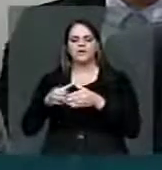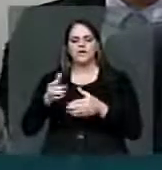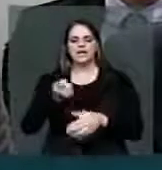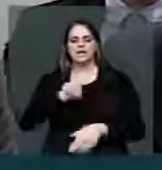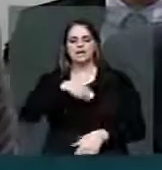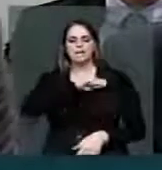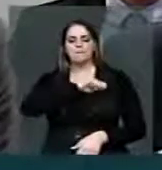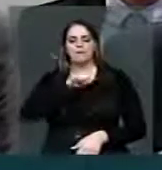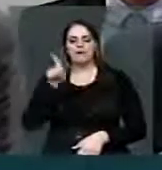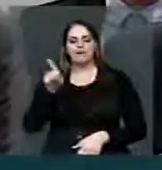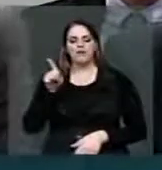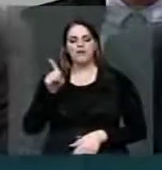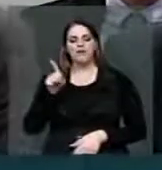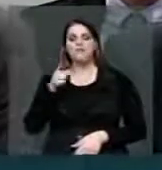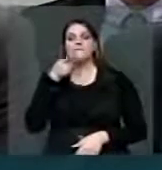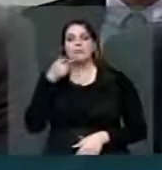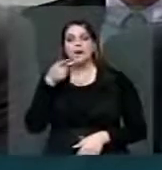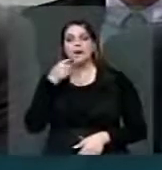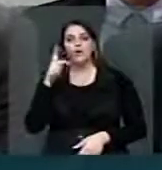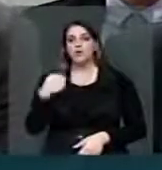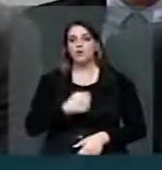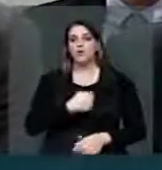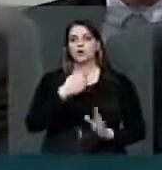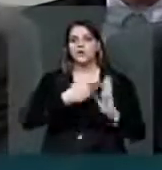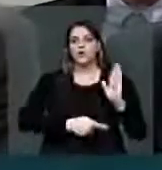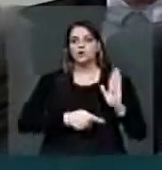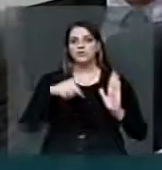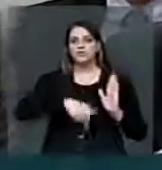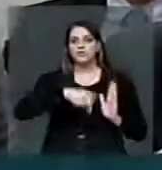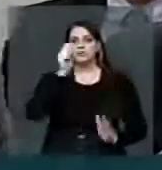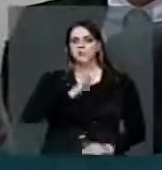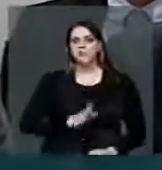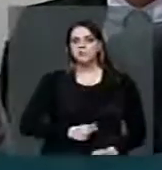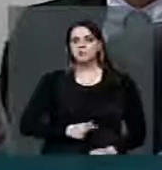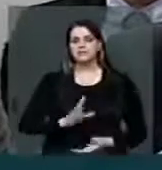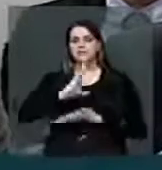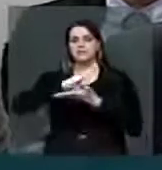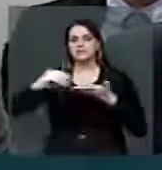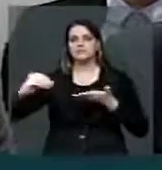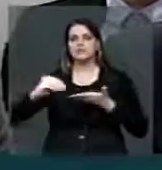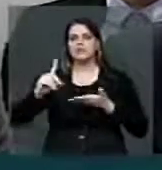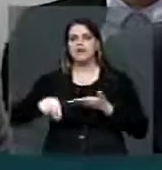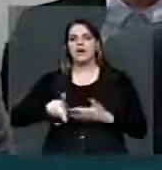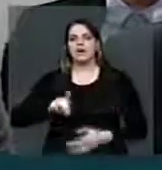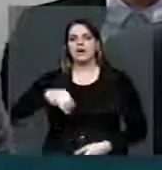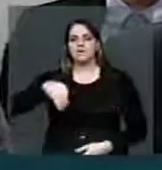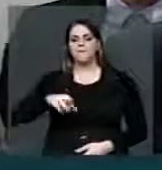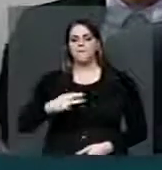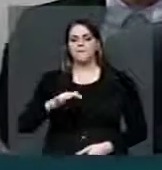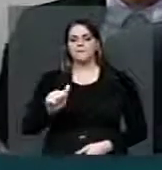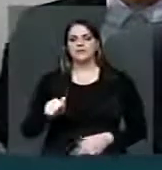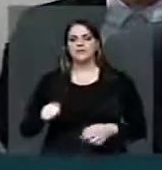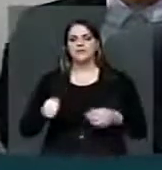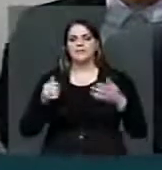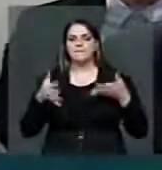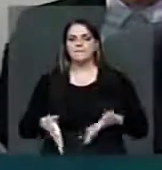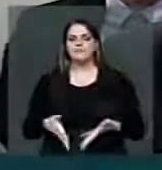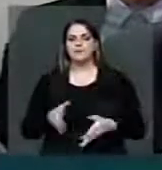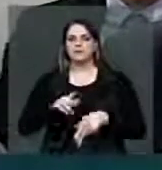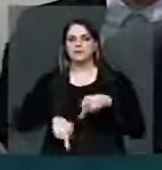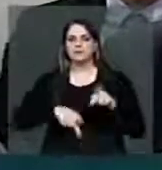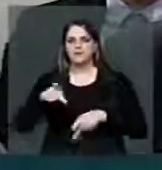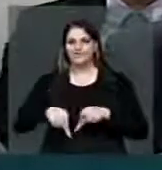das redes, cita o processo de tramitação do Marco Civil como um exemplo de democracia participativa. Eu tive,